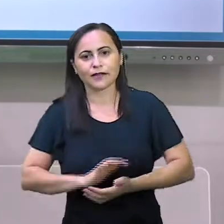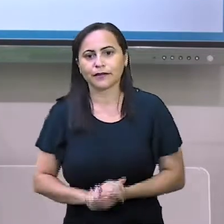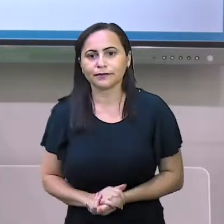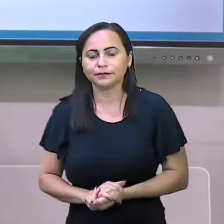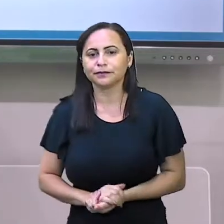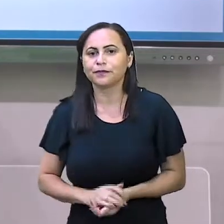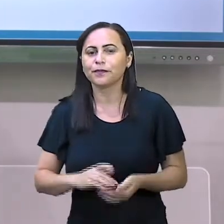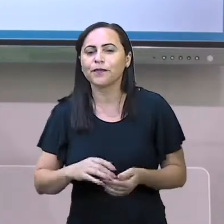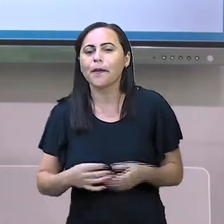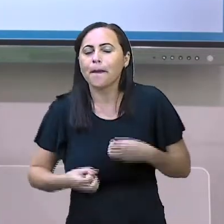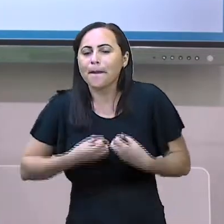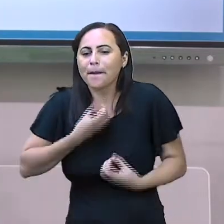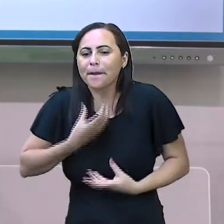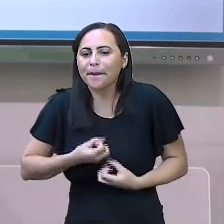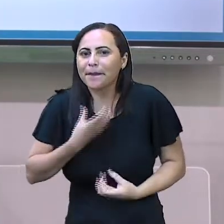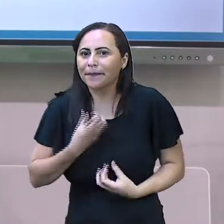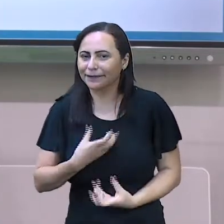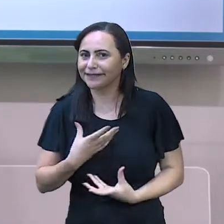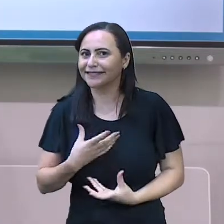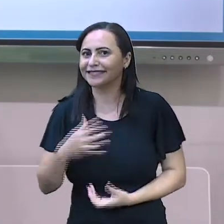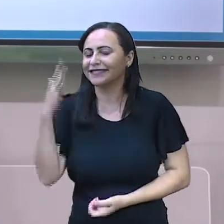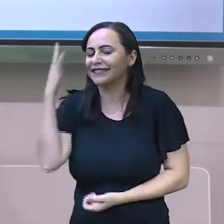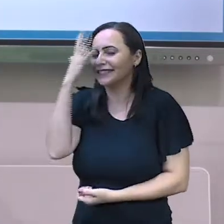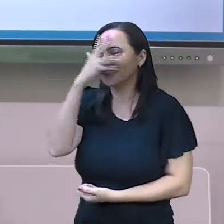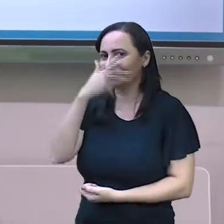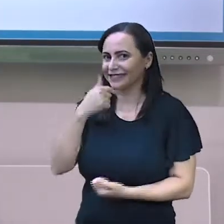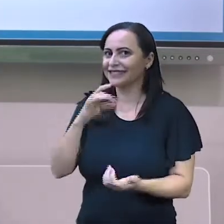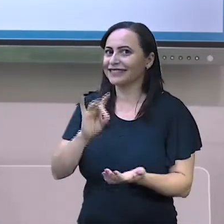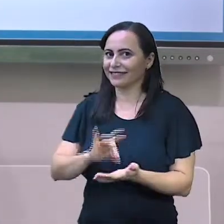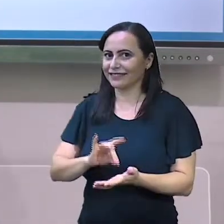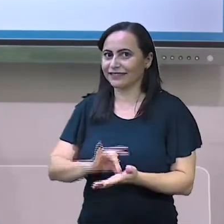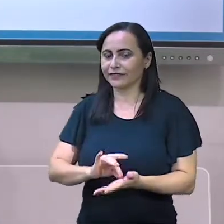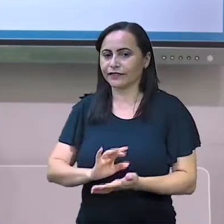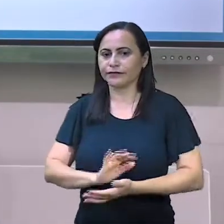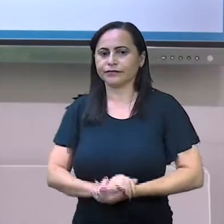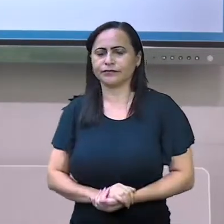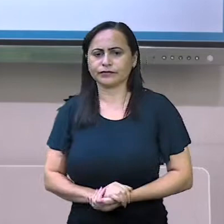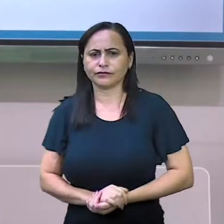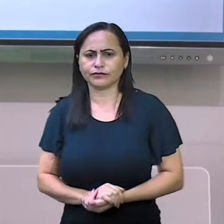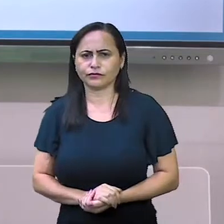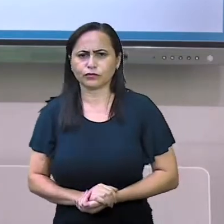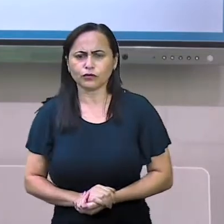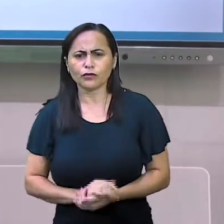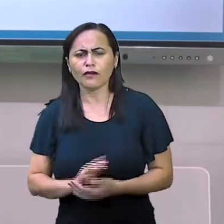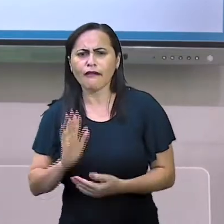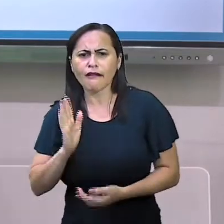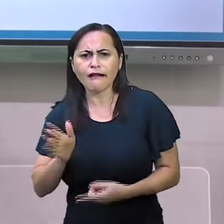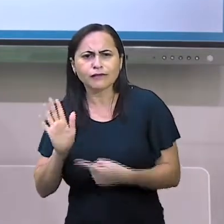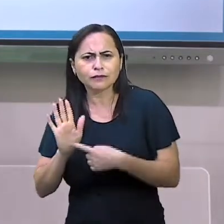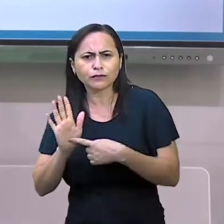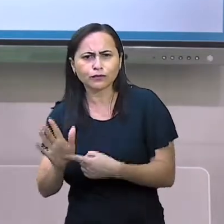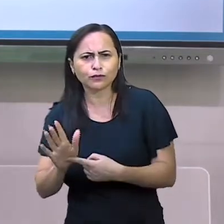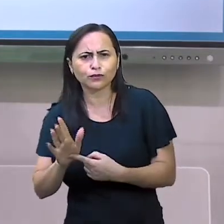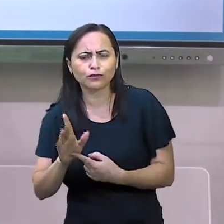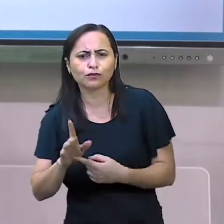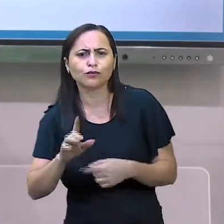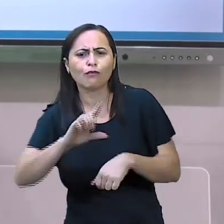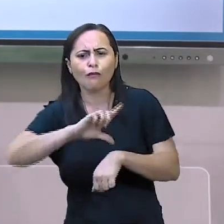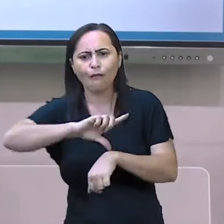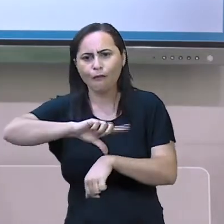Mais uma poesia! Muito lindo, não é mesmo? Crianças, falando em relógio, professora Luciene,